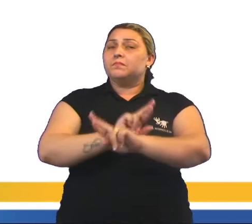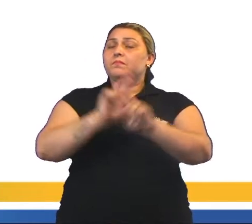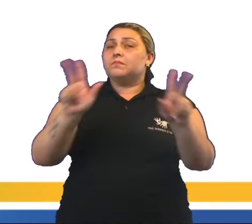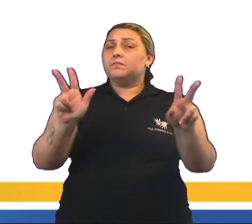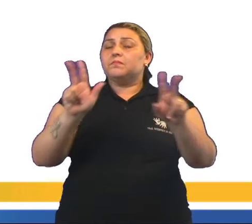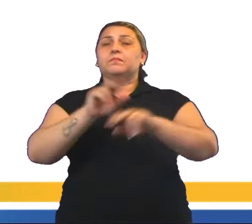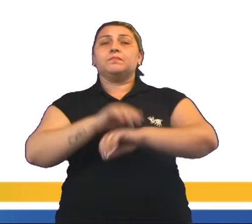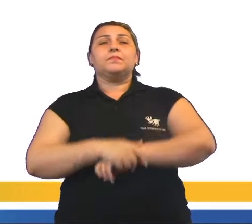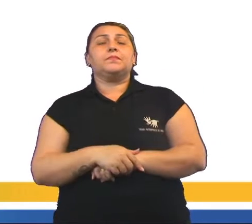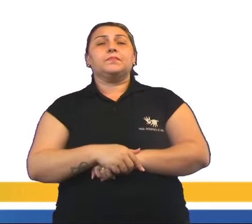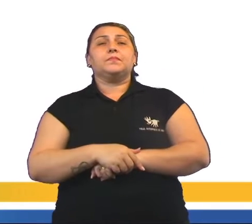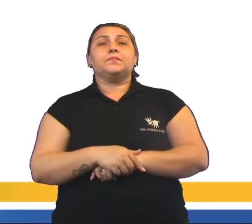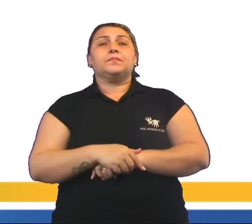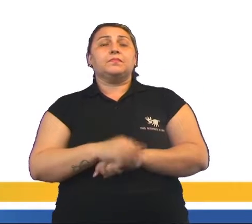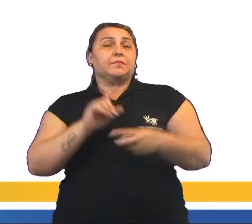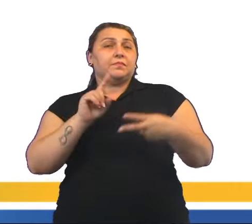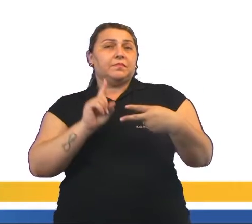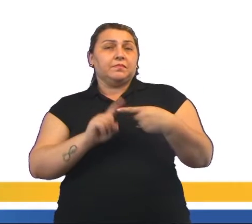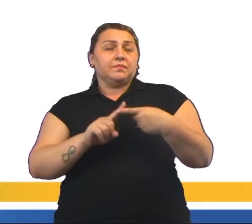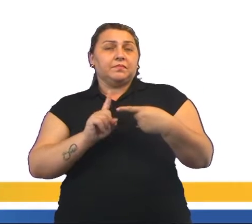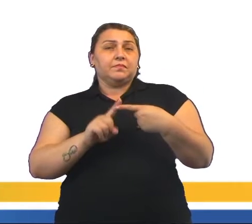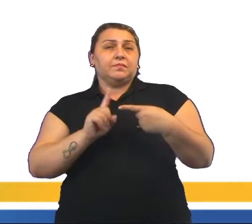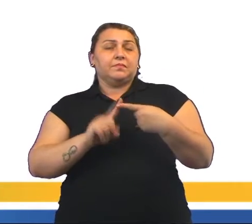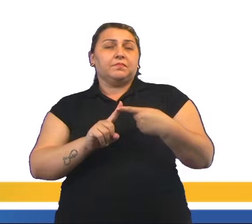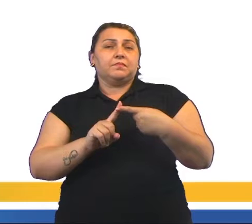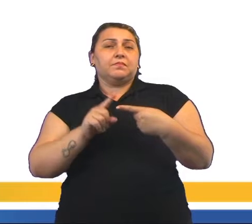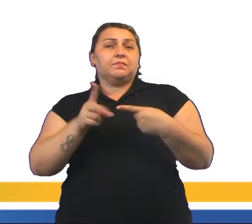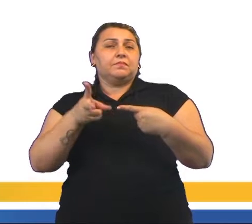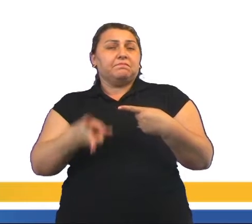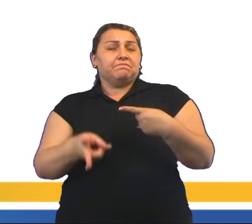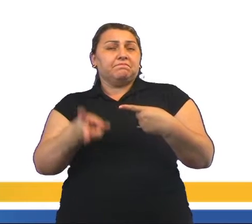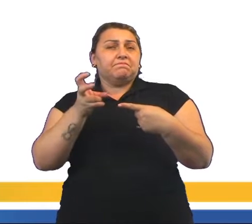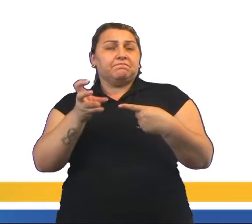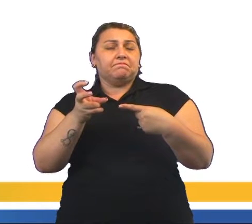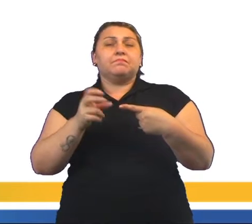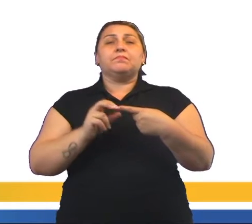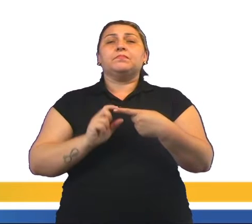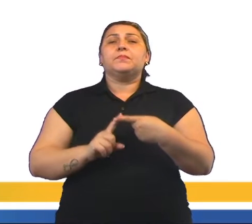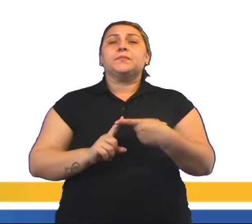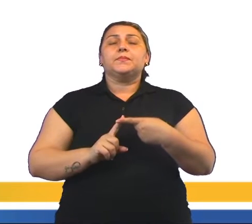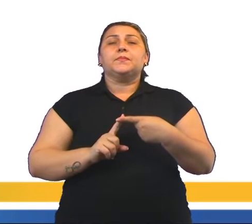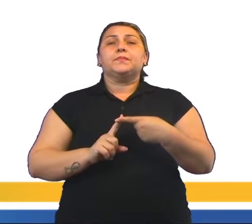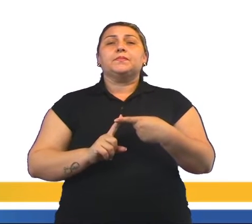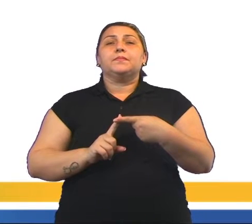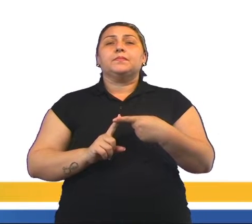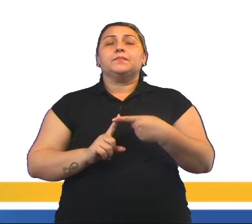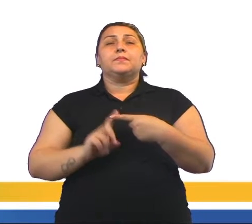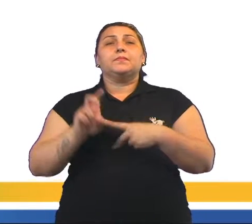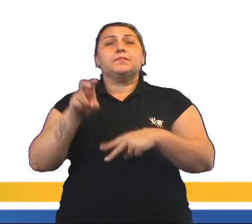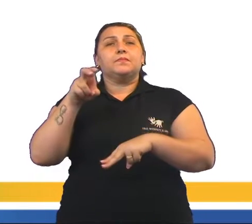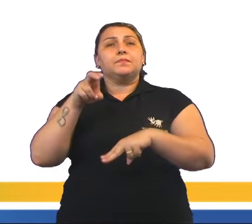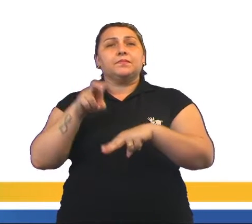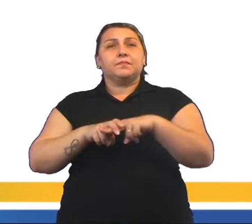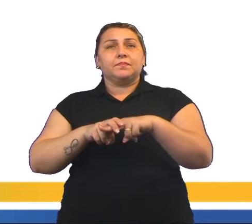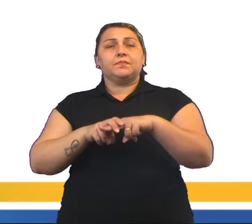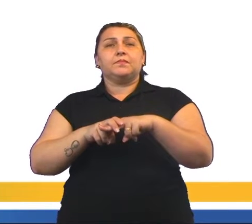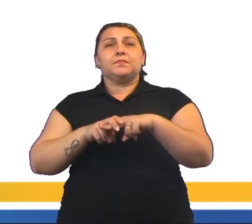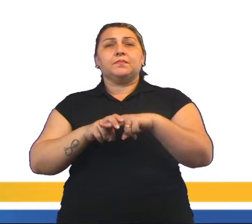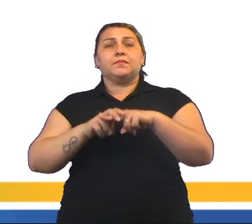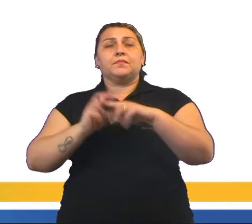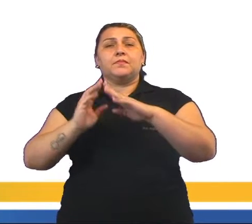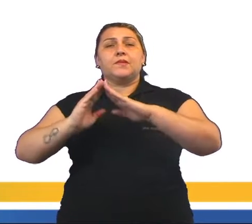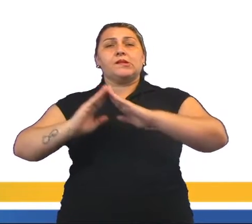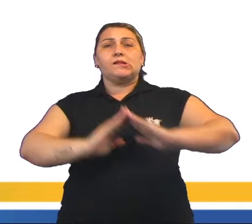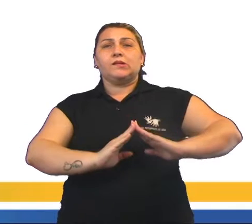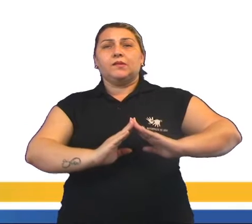distintas. Uma realidade onde nós podemos perceber que estão sentados num morro, numa